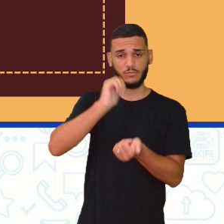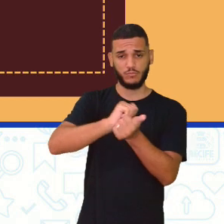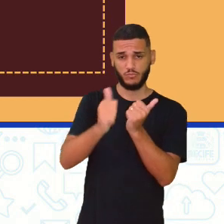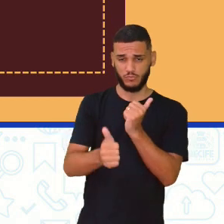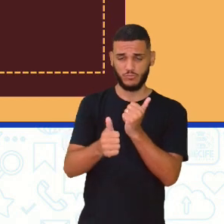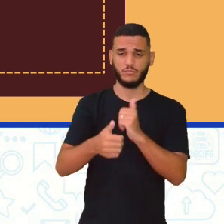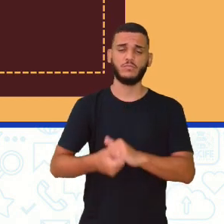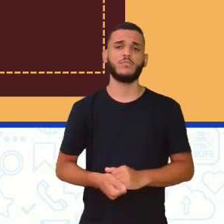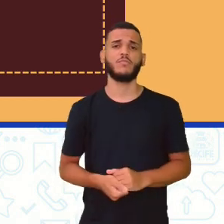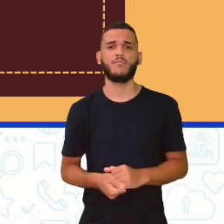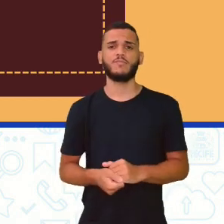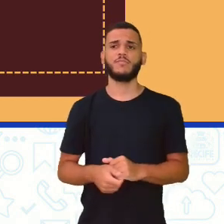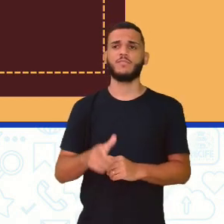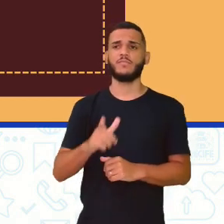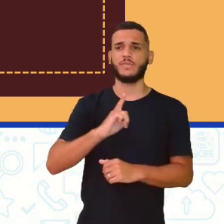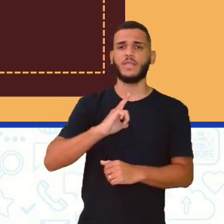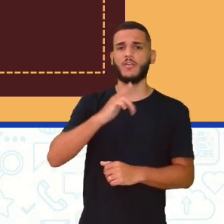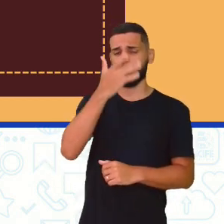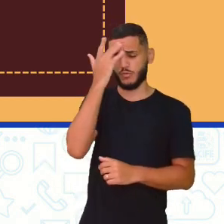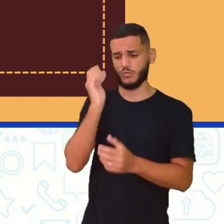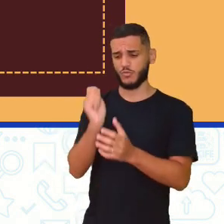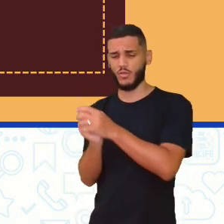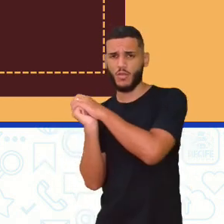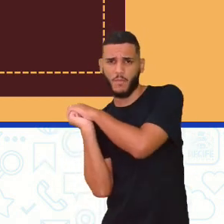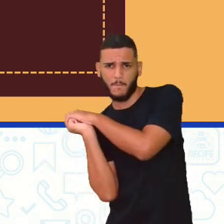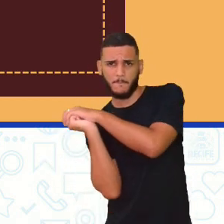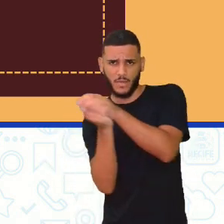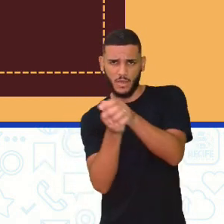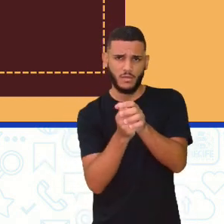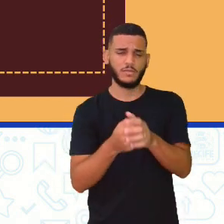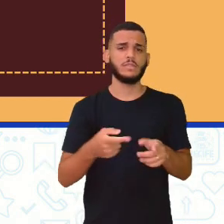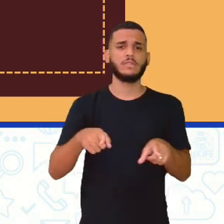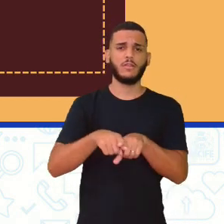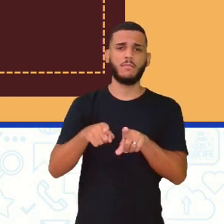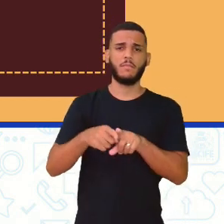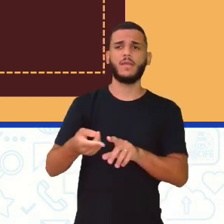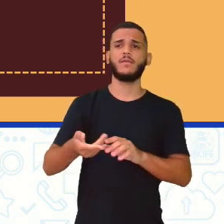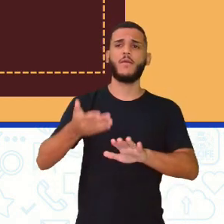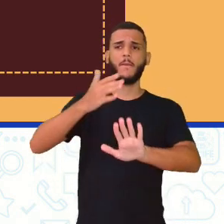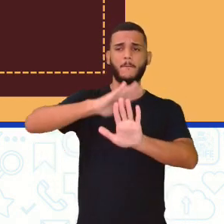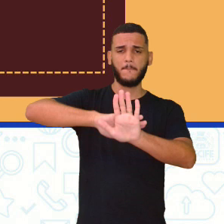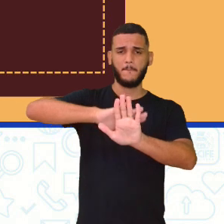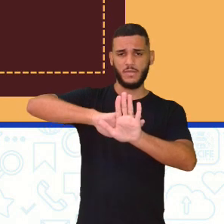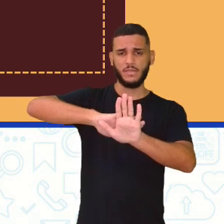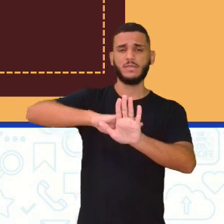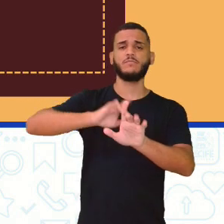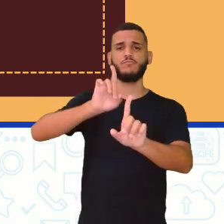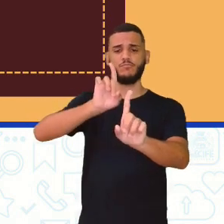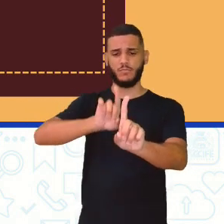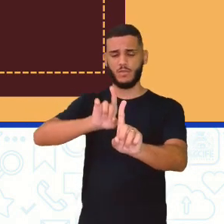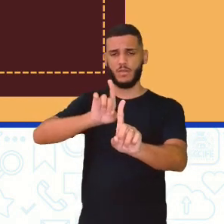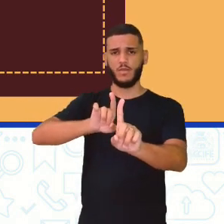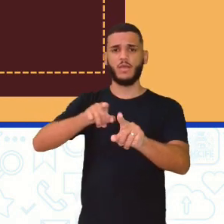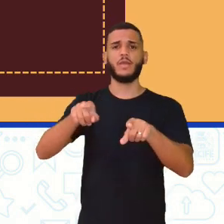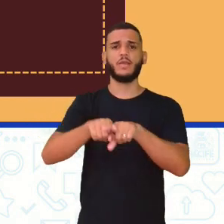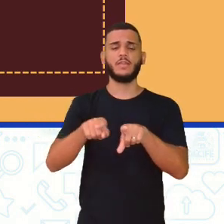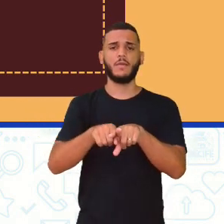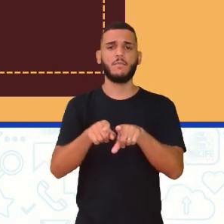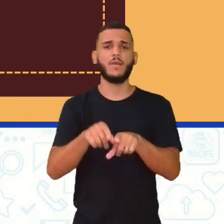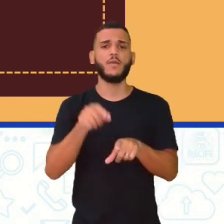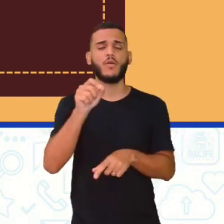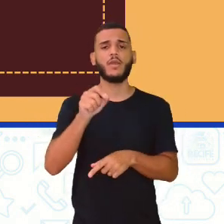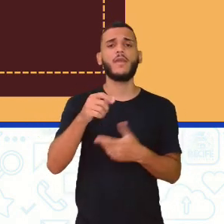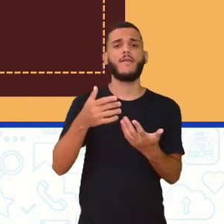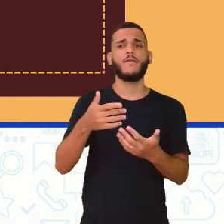né? Nós temos os rebatedores, os batman e os fielders, né? No campo aí,